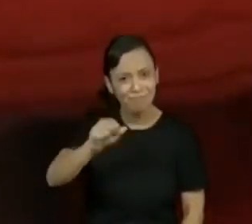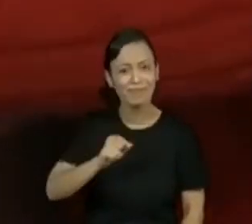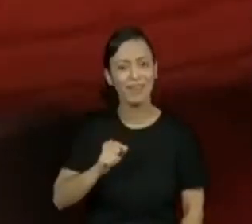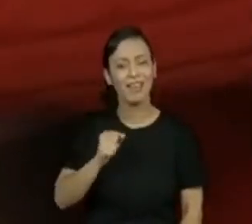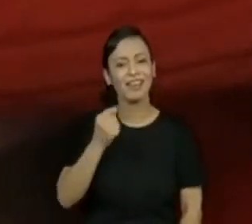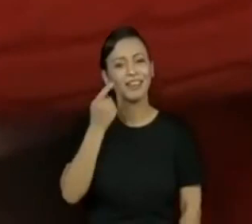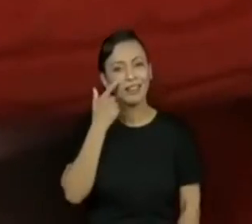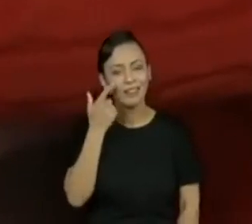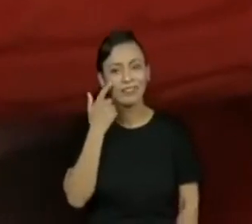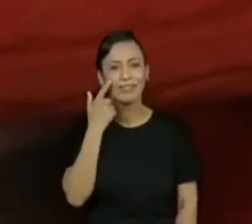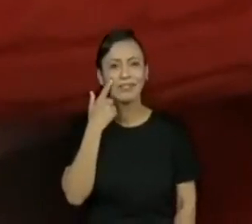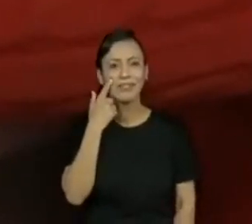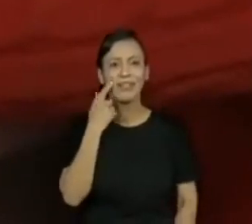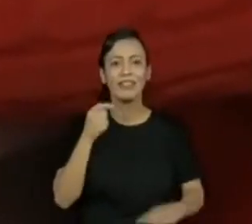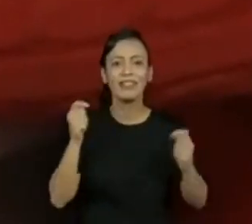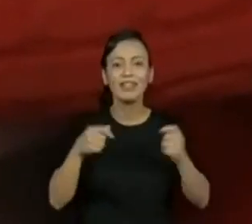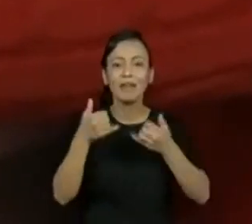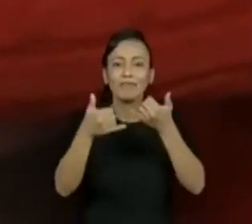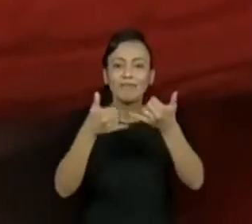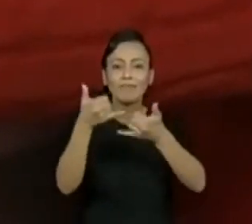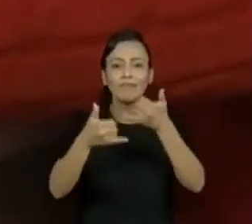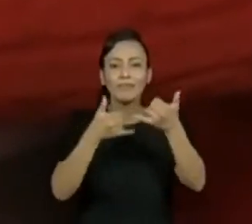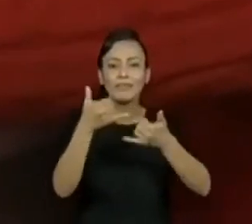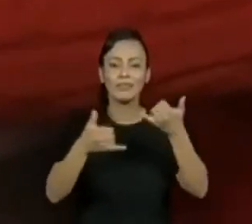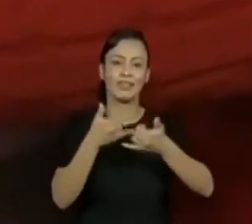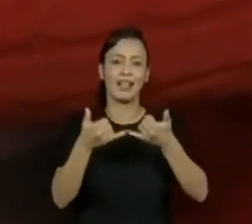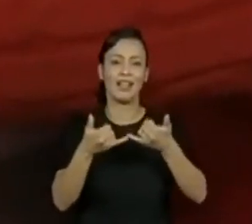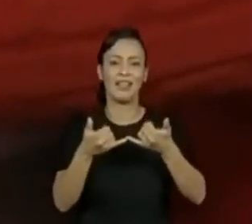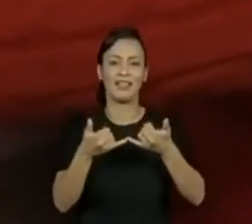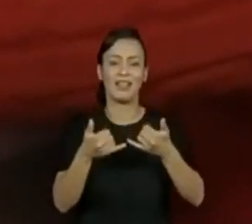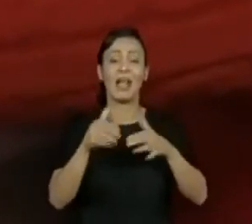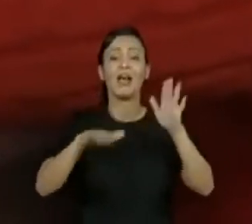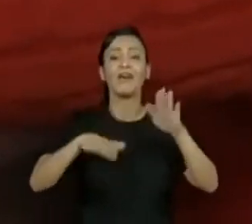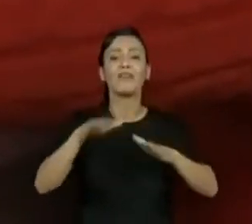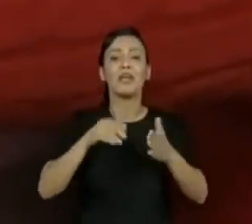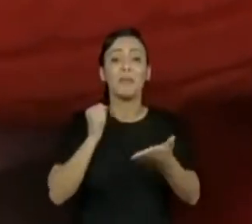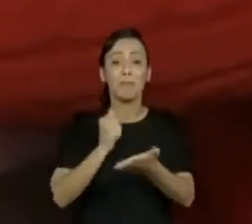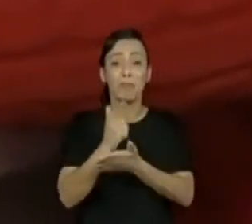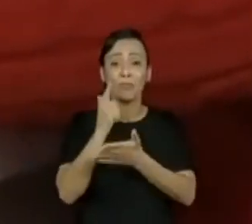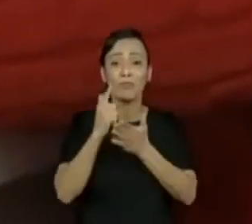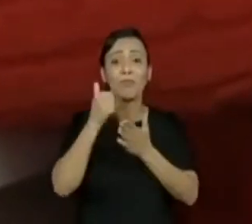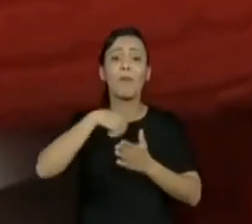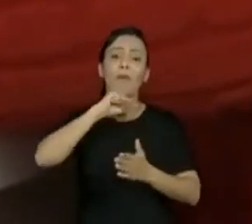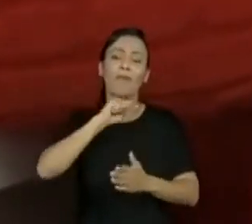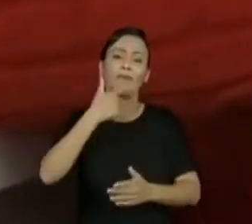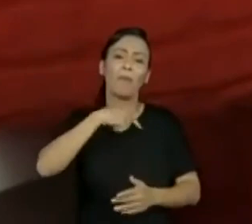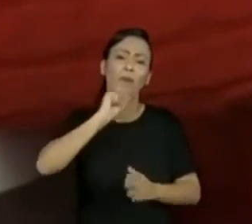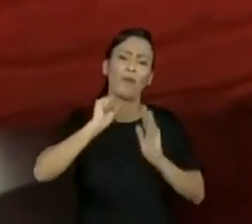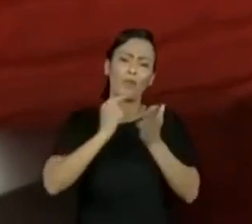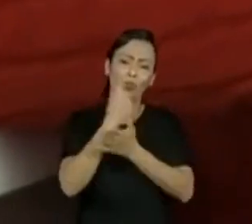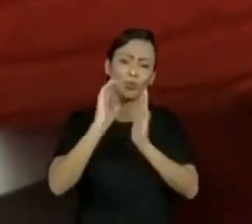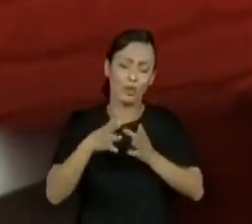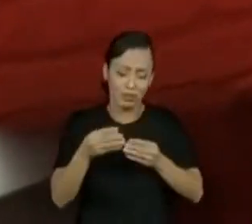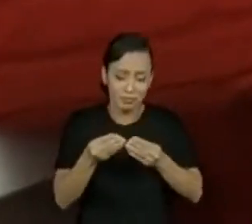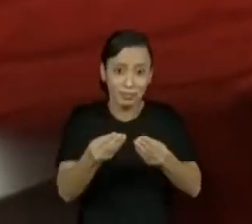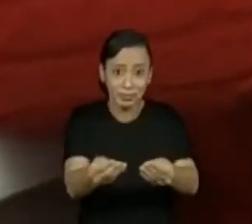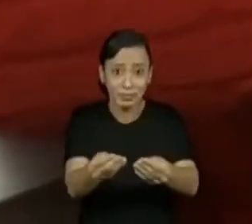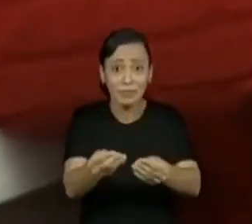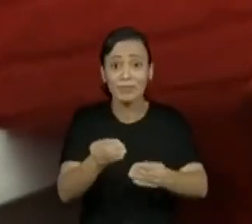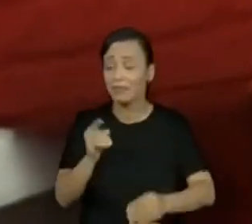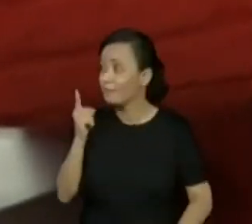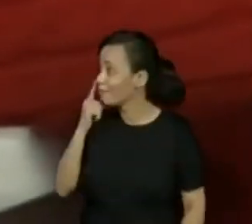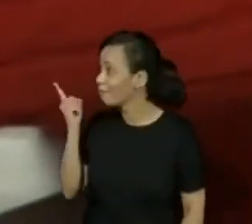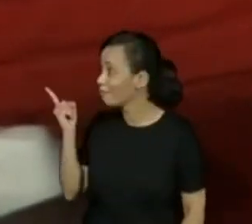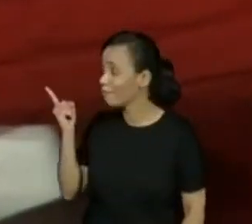dados fofinhos que tem loja de neném, tem loja de 99. E esses daqui são os que a gente está acostumado a vir no